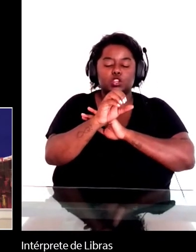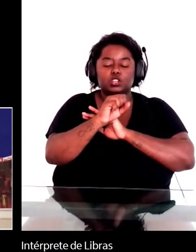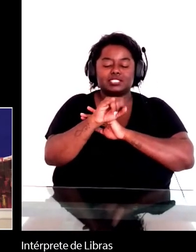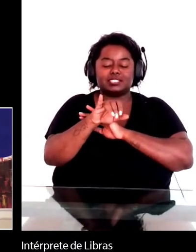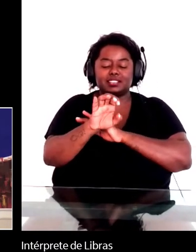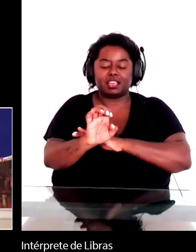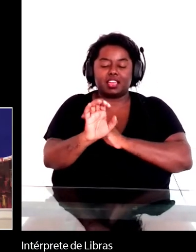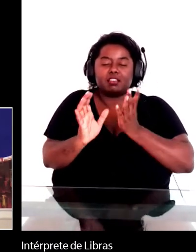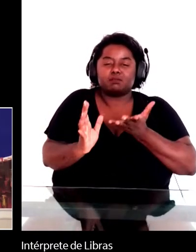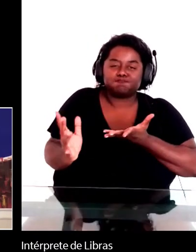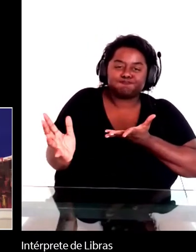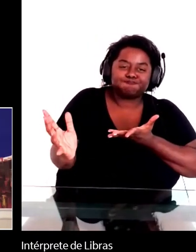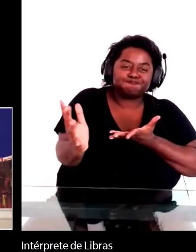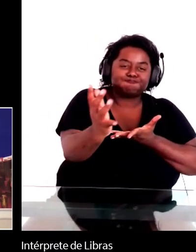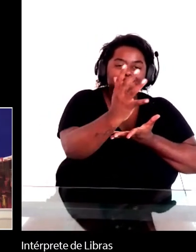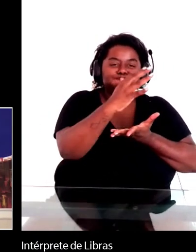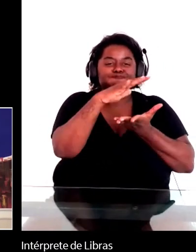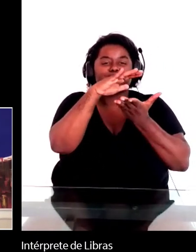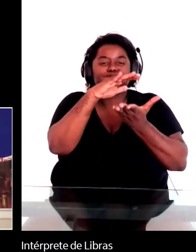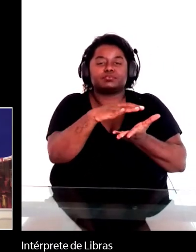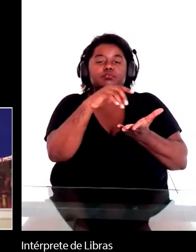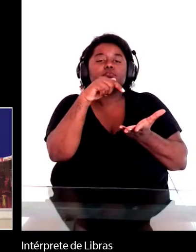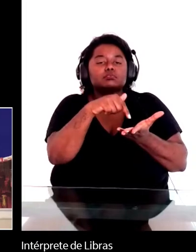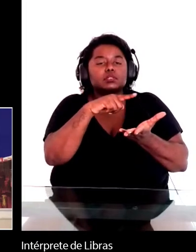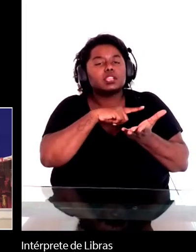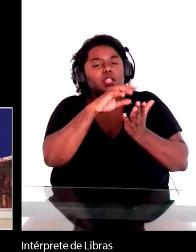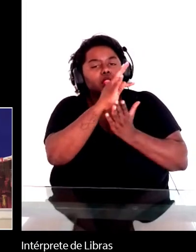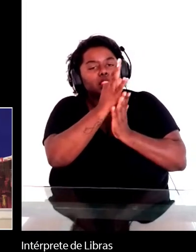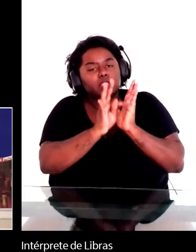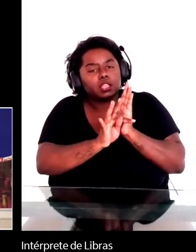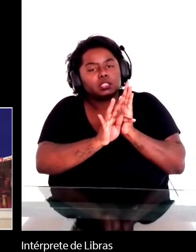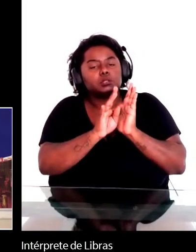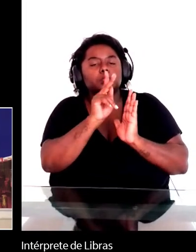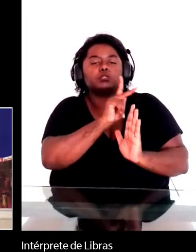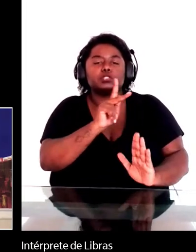um texto do professor o Fitts e vários